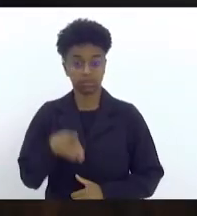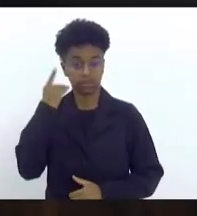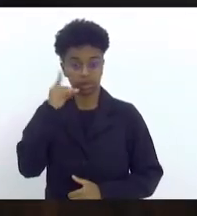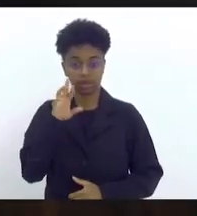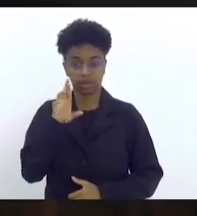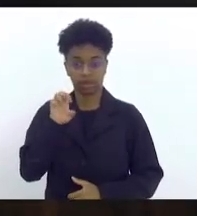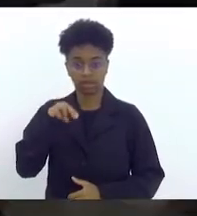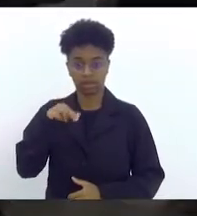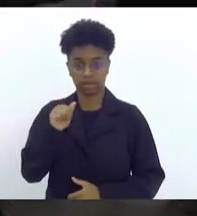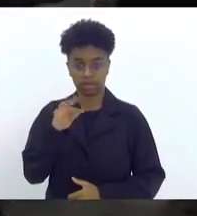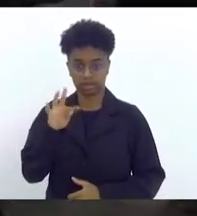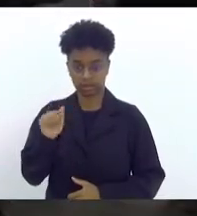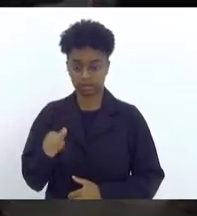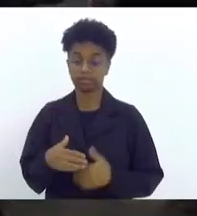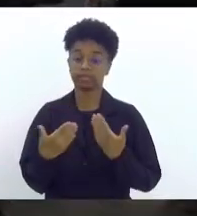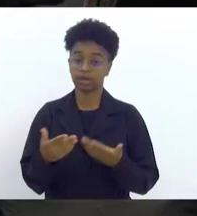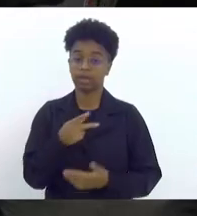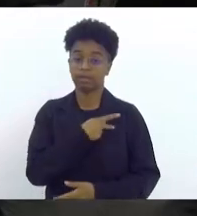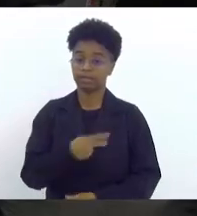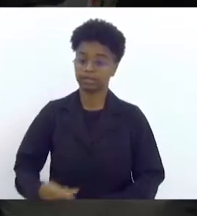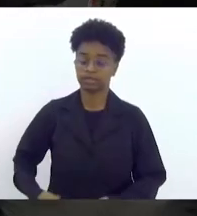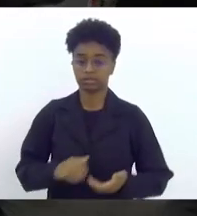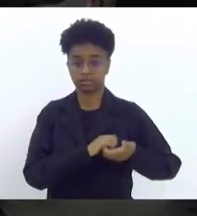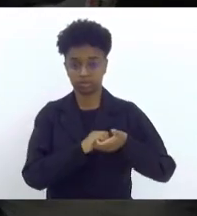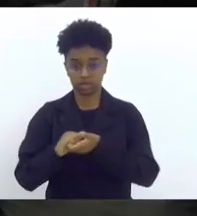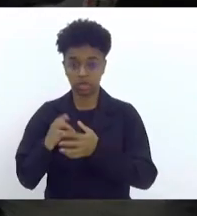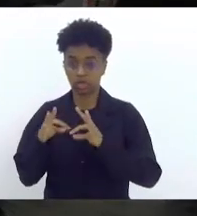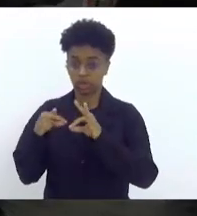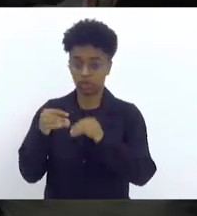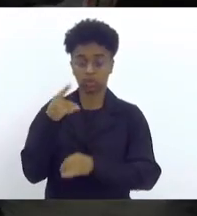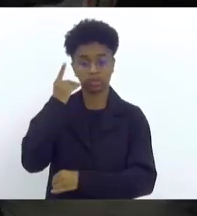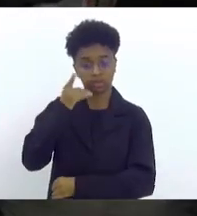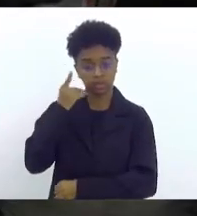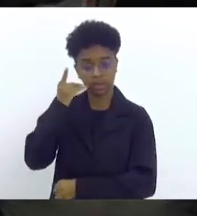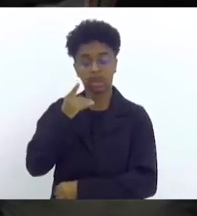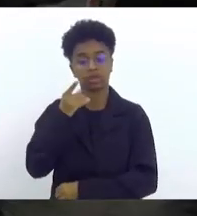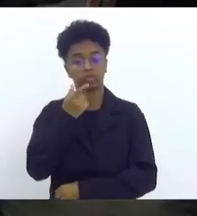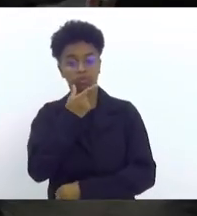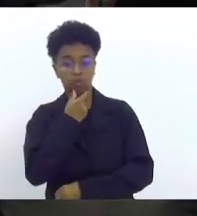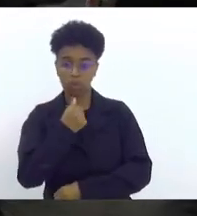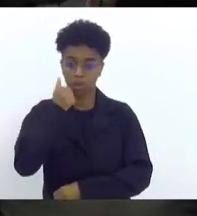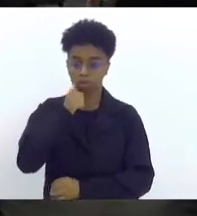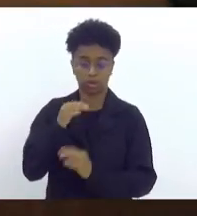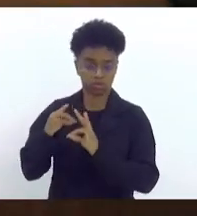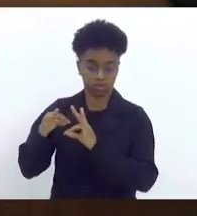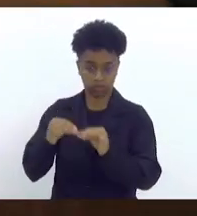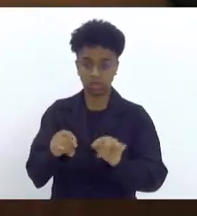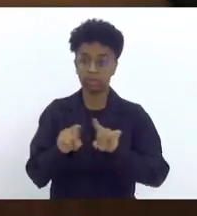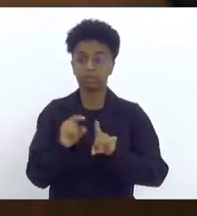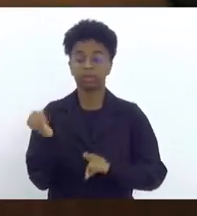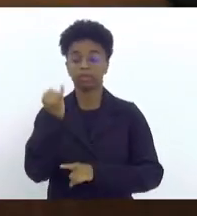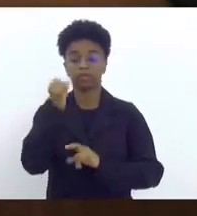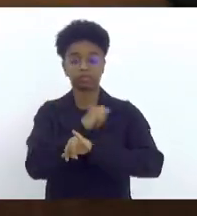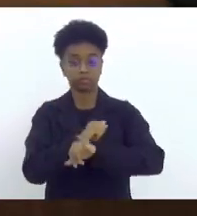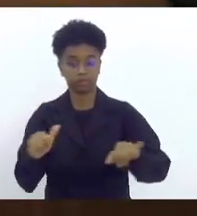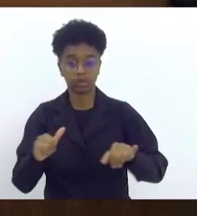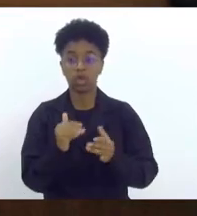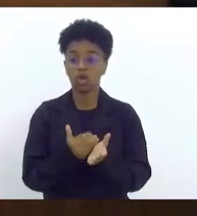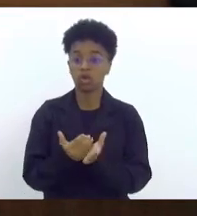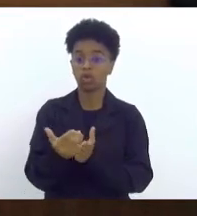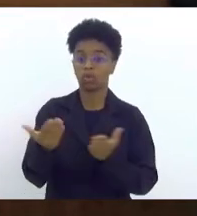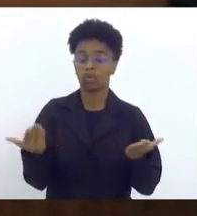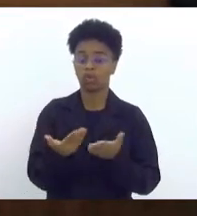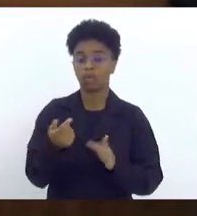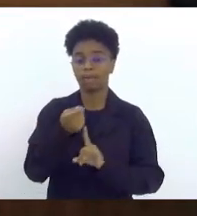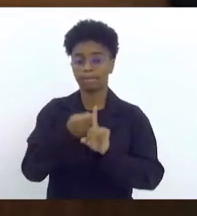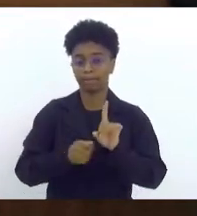Renata, por favor. Senhor presidente, cumprimentando aí todas as deputadas, os deputados, importante dizer que iniciar esse mês